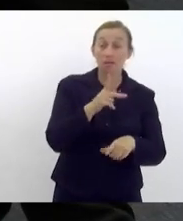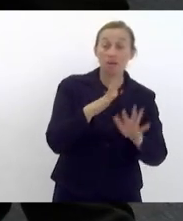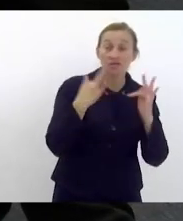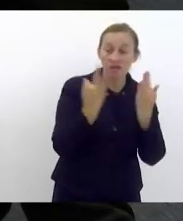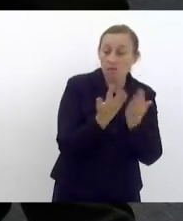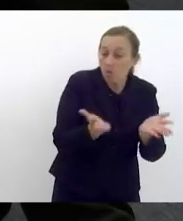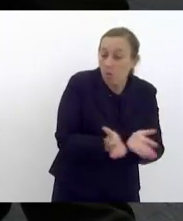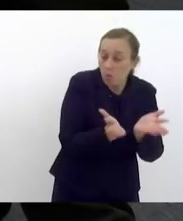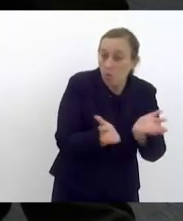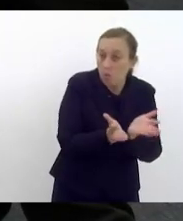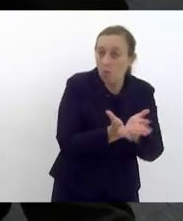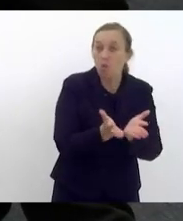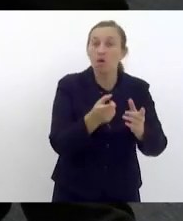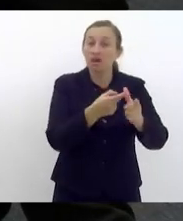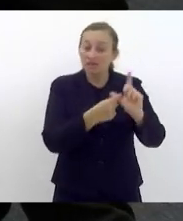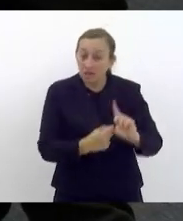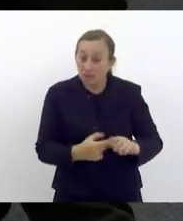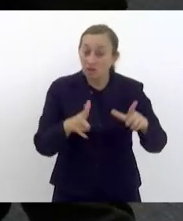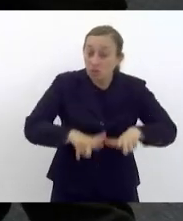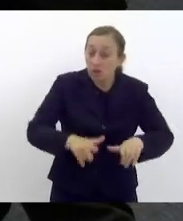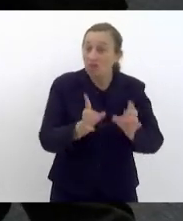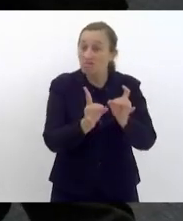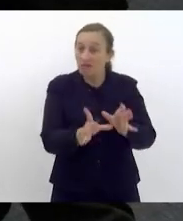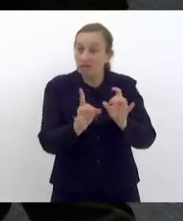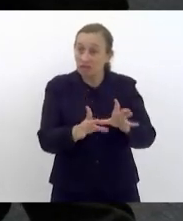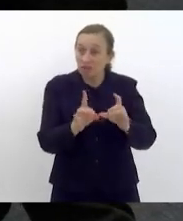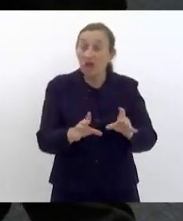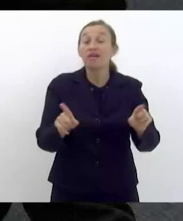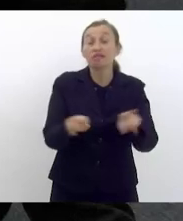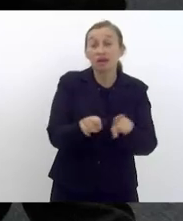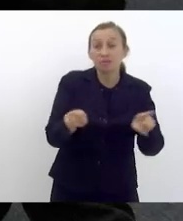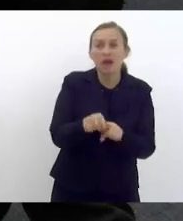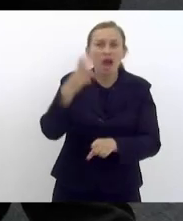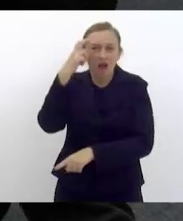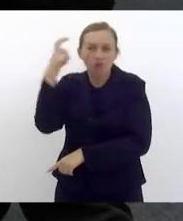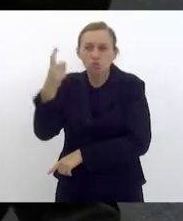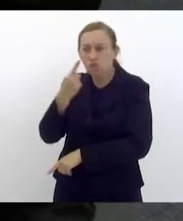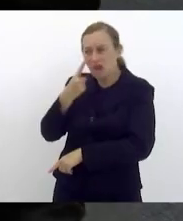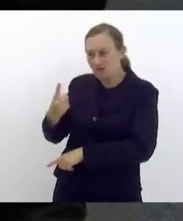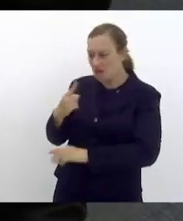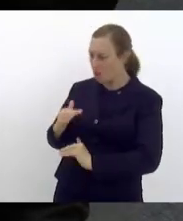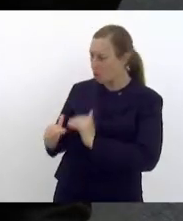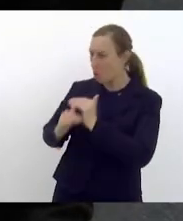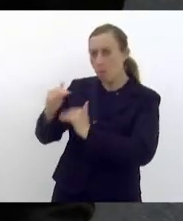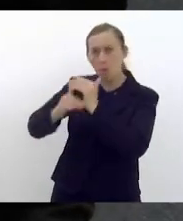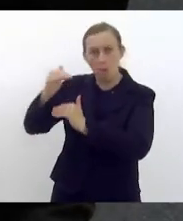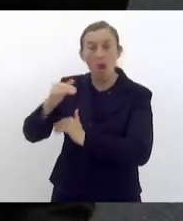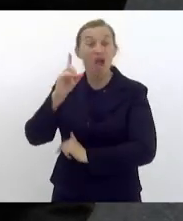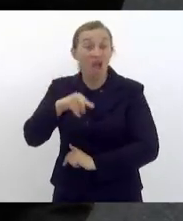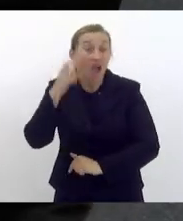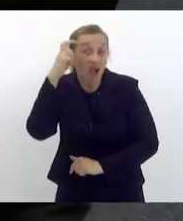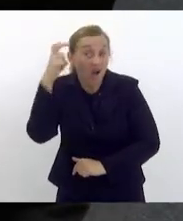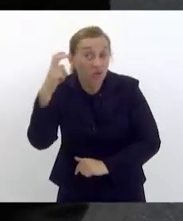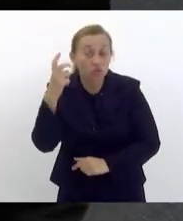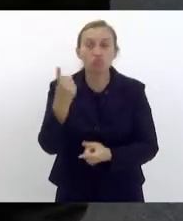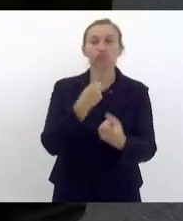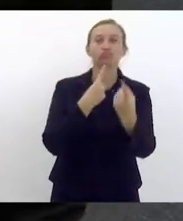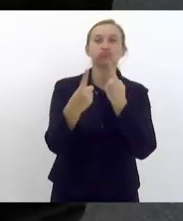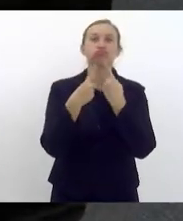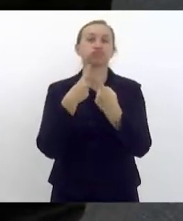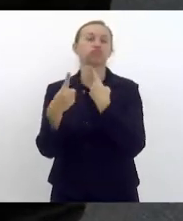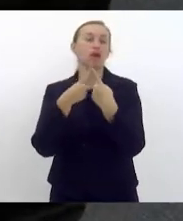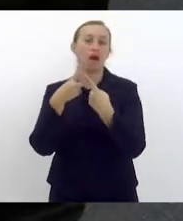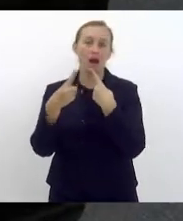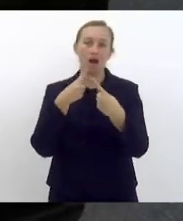que dependem daquele comércio. E a cultura que a gente quer ver prosperar é a cultura do diálogo,